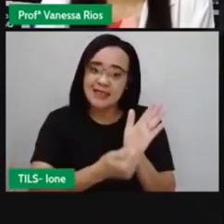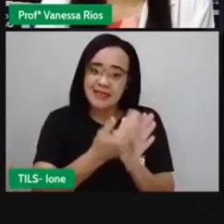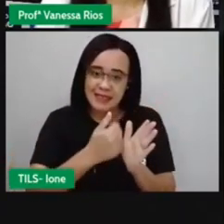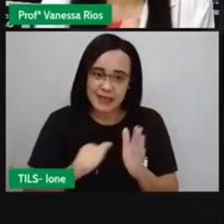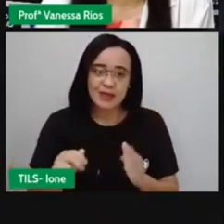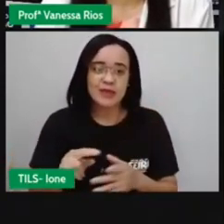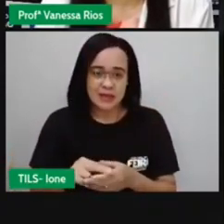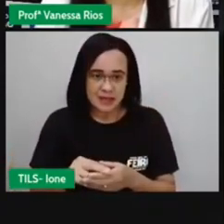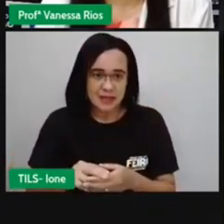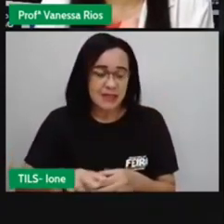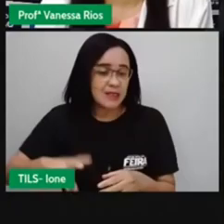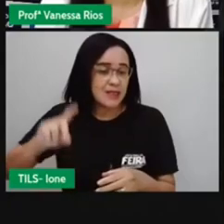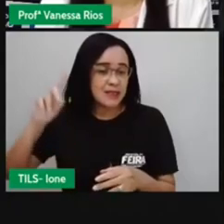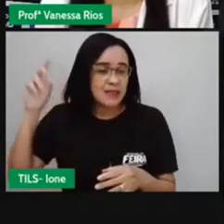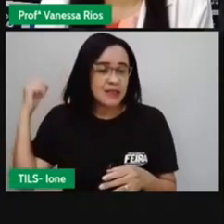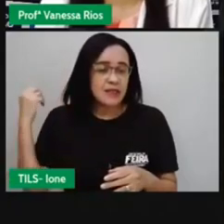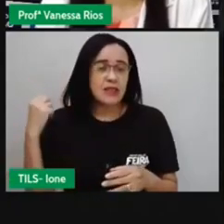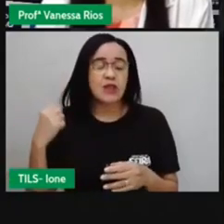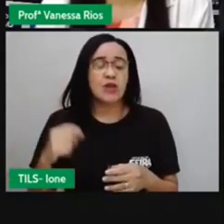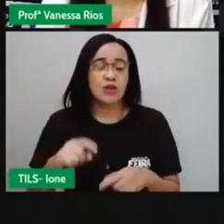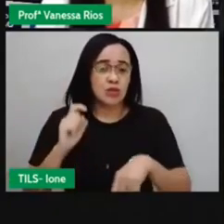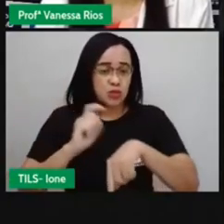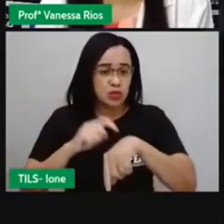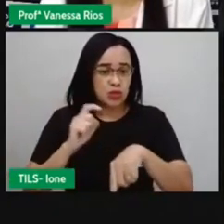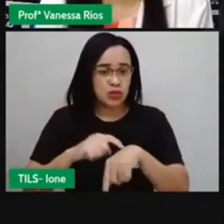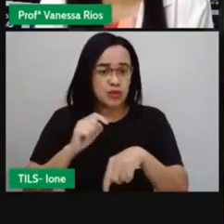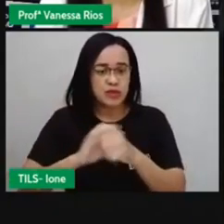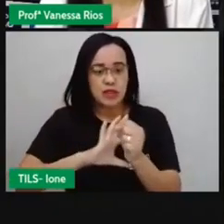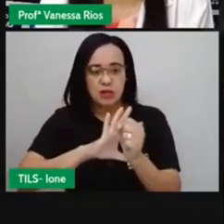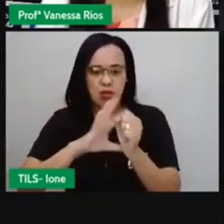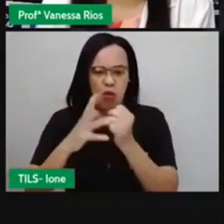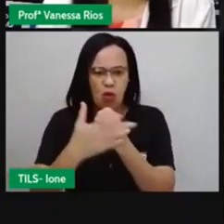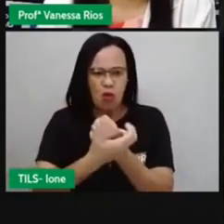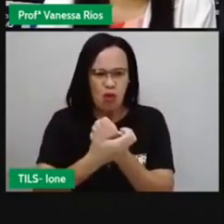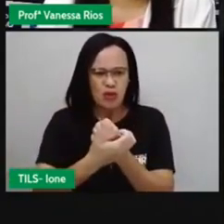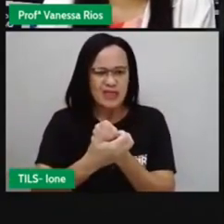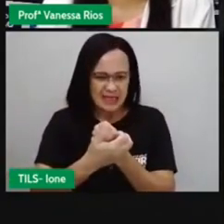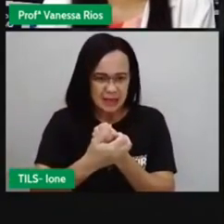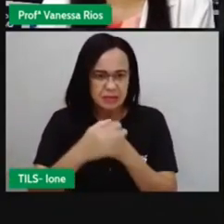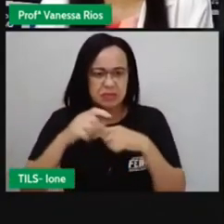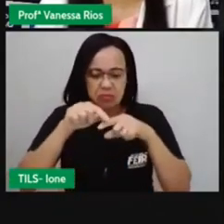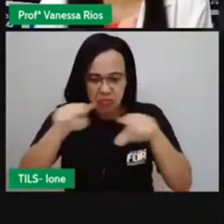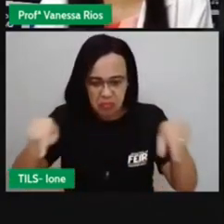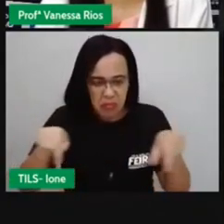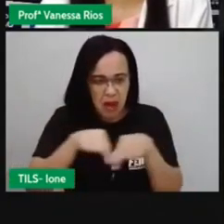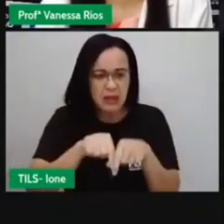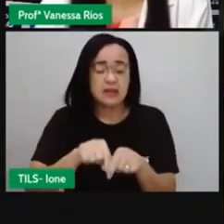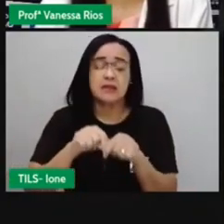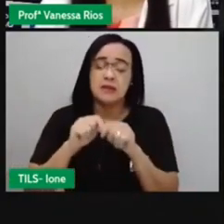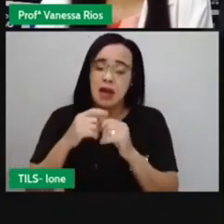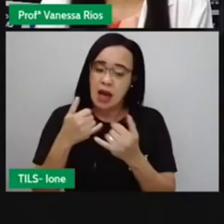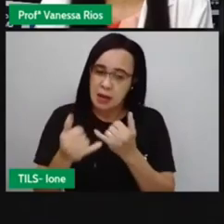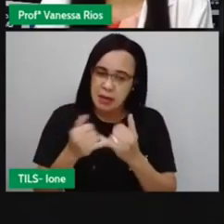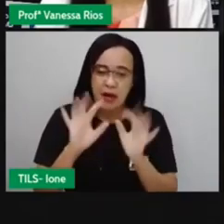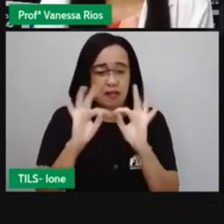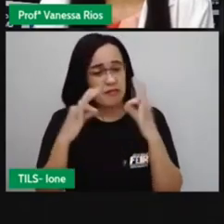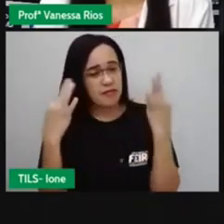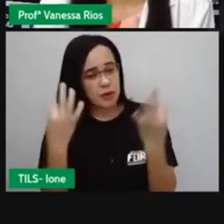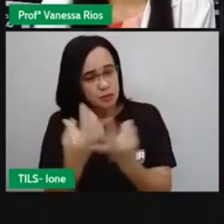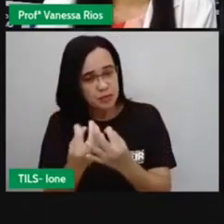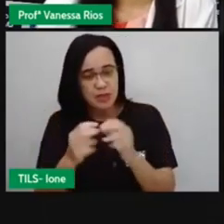coronavírus, uma sala, onde tem aí aparentemente uma família, né? Sentados no sofá.